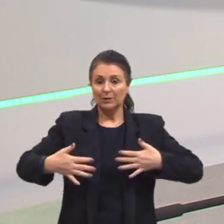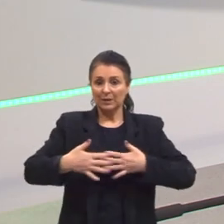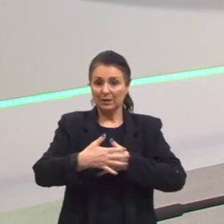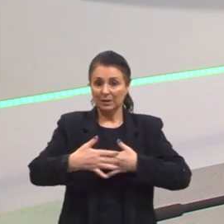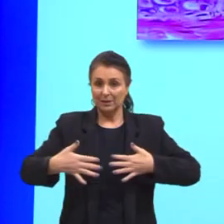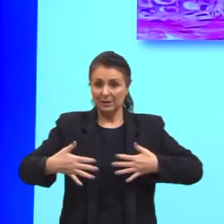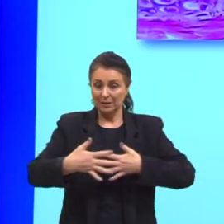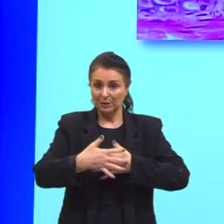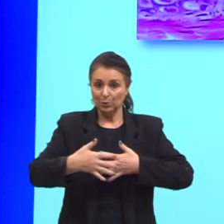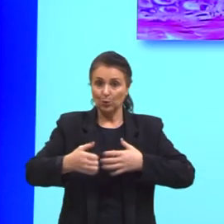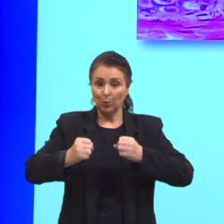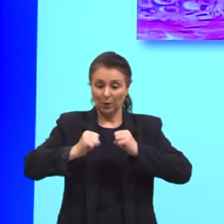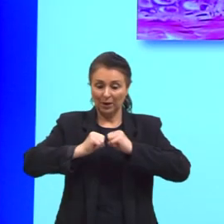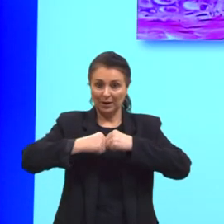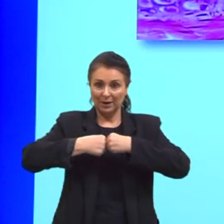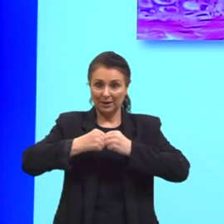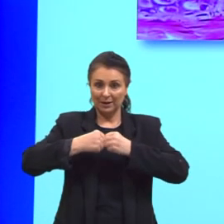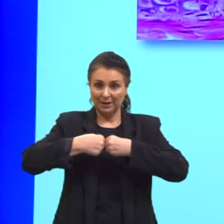tecido cartilaginoso.